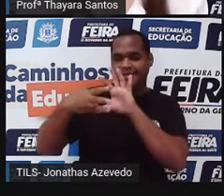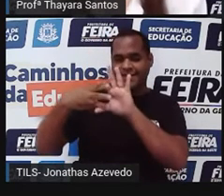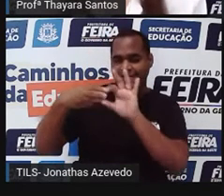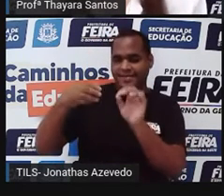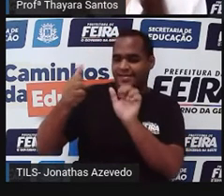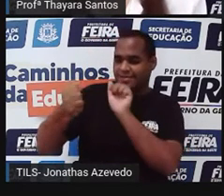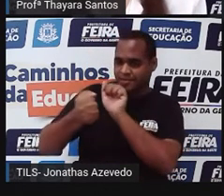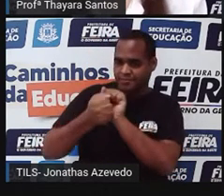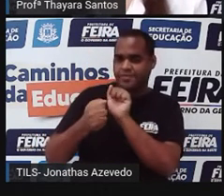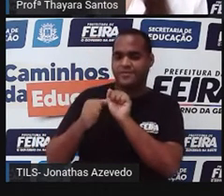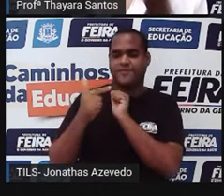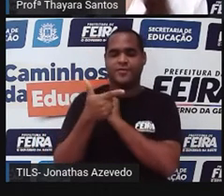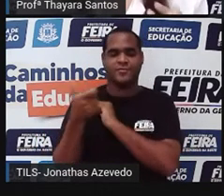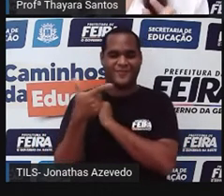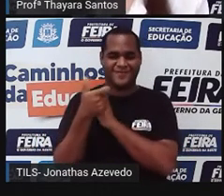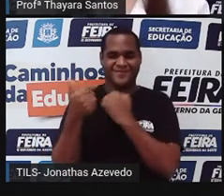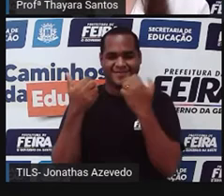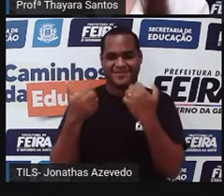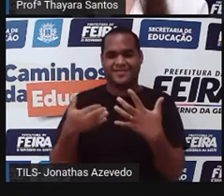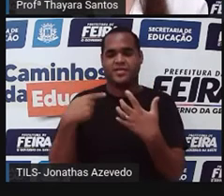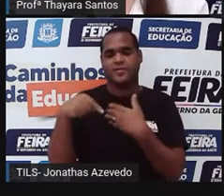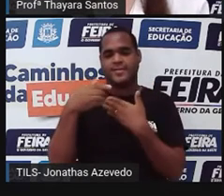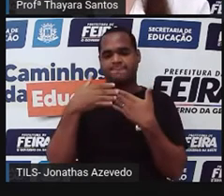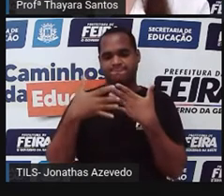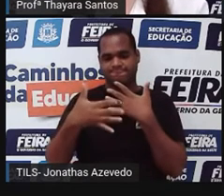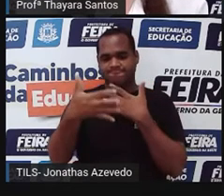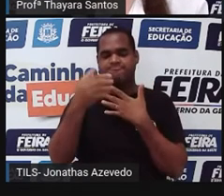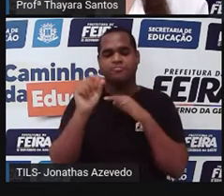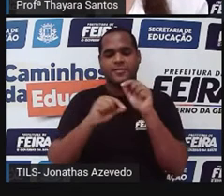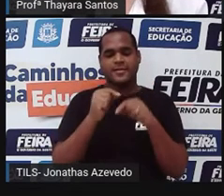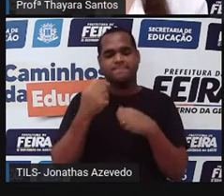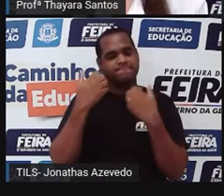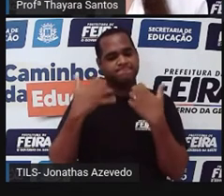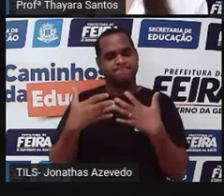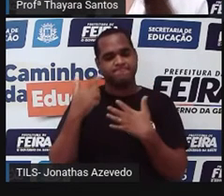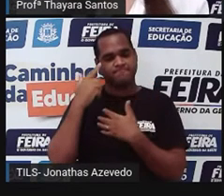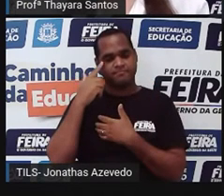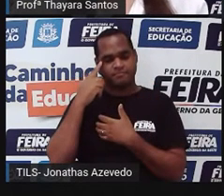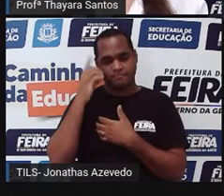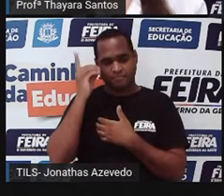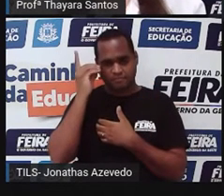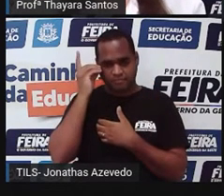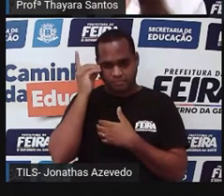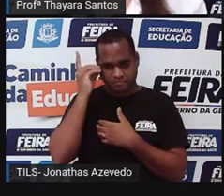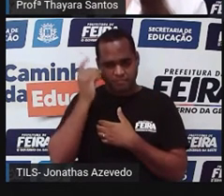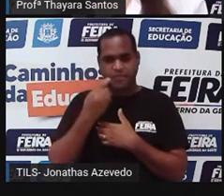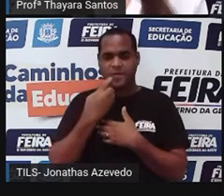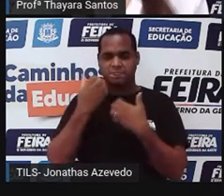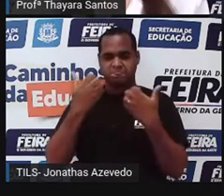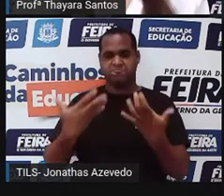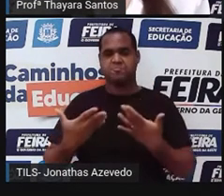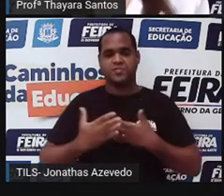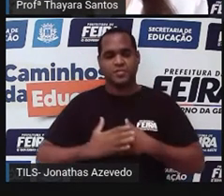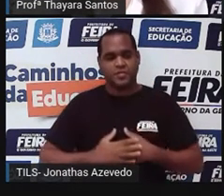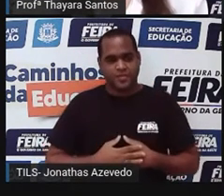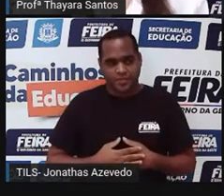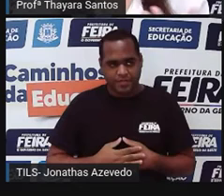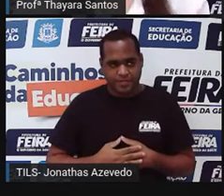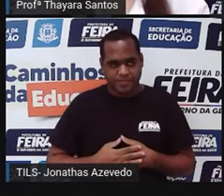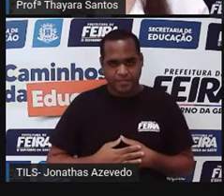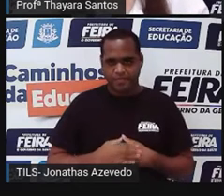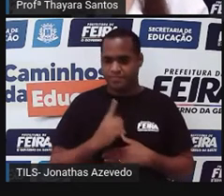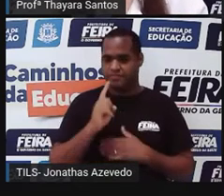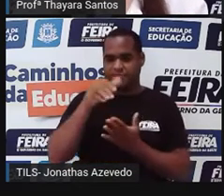Mas vocês vão entender isso mais adiante quando a gente falar especialmente sobre síndrome de Down, tá? E o último